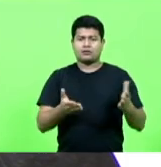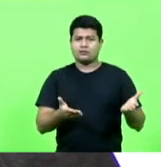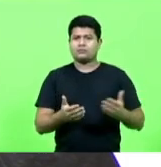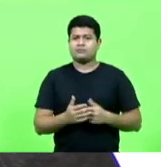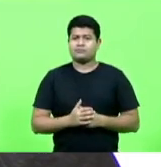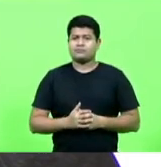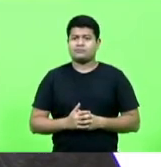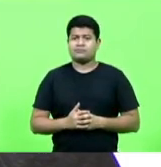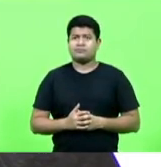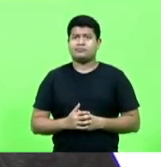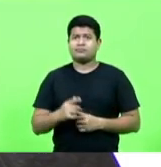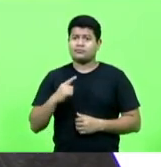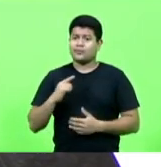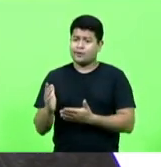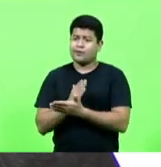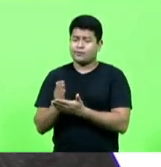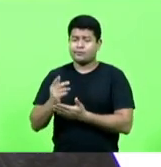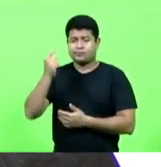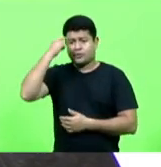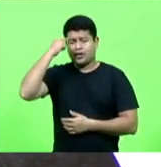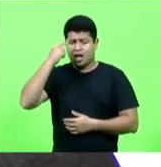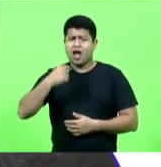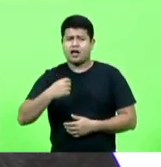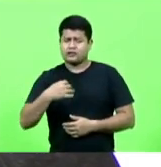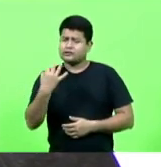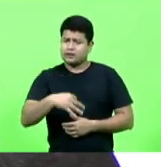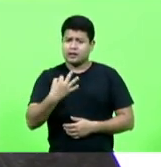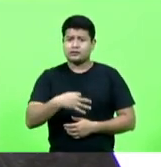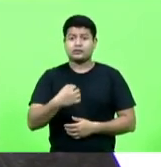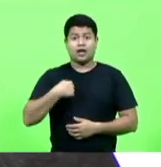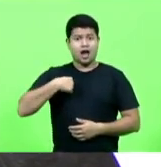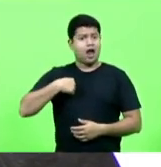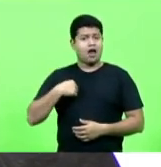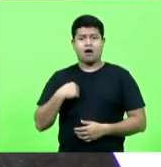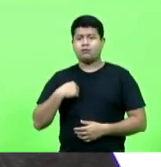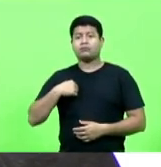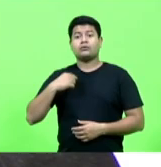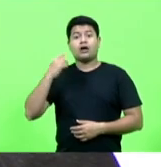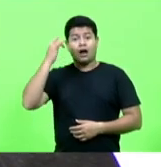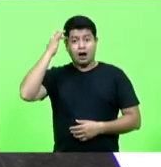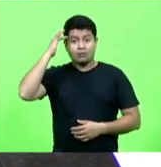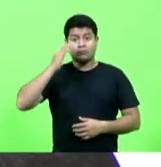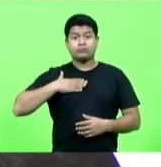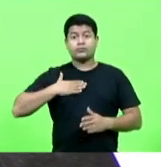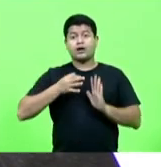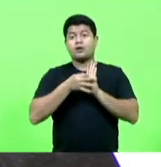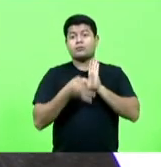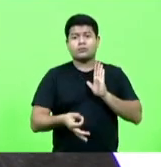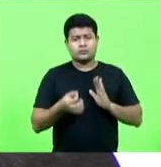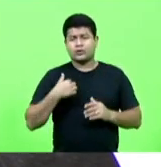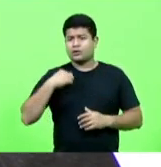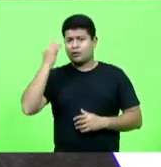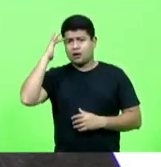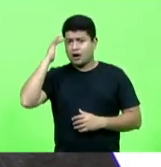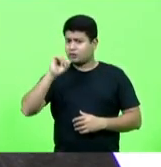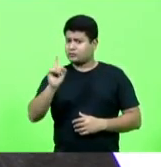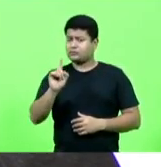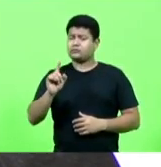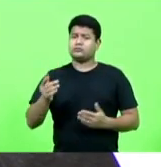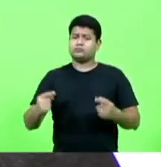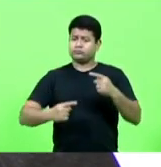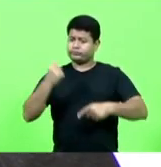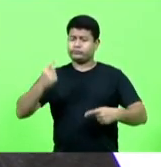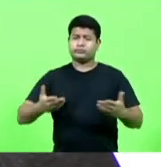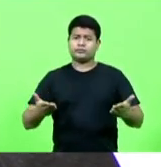Tem gente que considera necessário. Eu, particularmente, não considero e sei que alguns colegas meus aqui dentro dessa casa acham isso um exagero também.